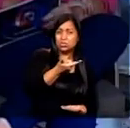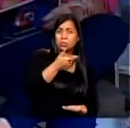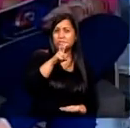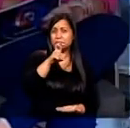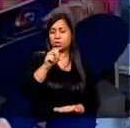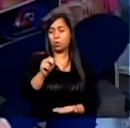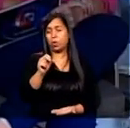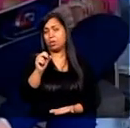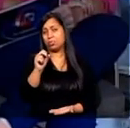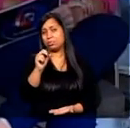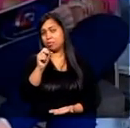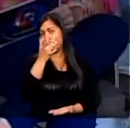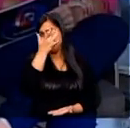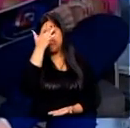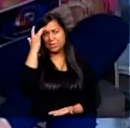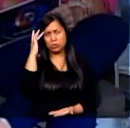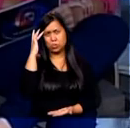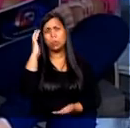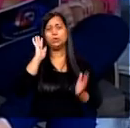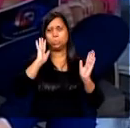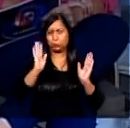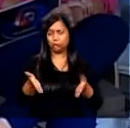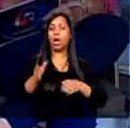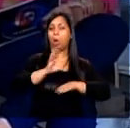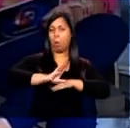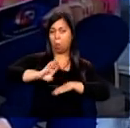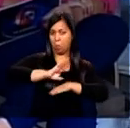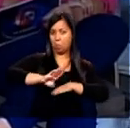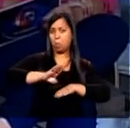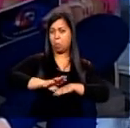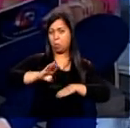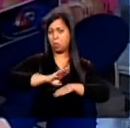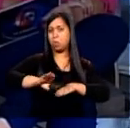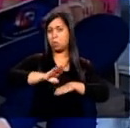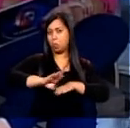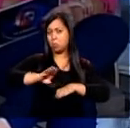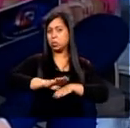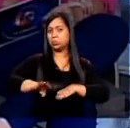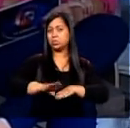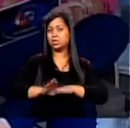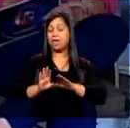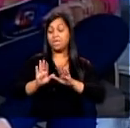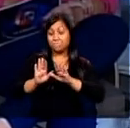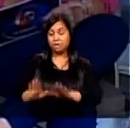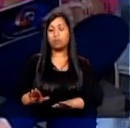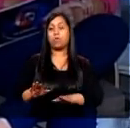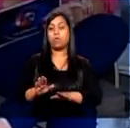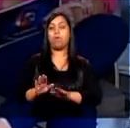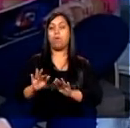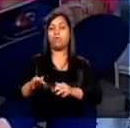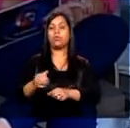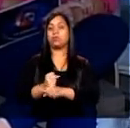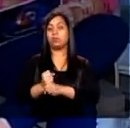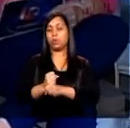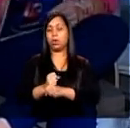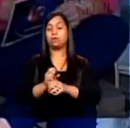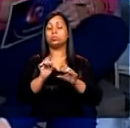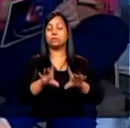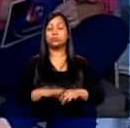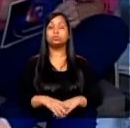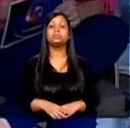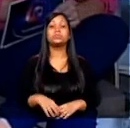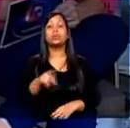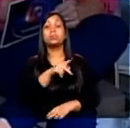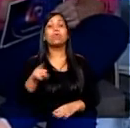pessoas, né, já passaram por lá, entre pessoas que ficaram até o fim do ano ou desistiram. Sim, e os